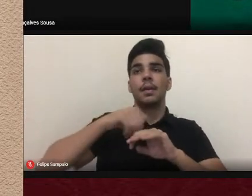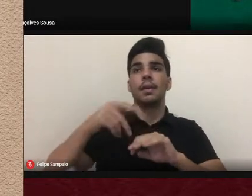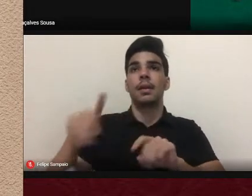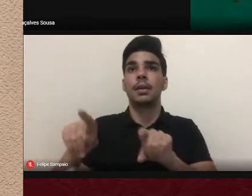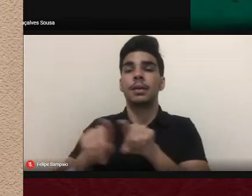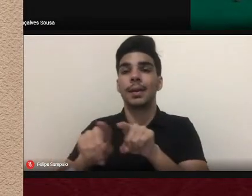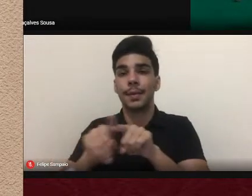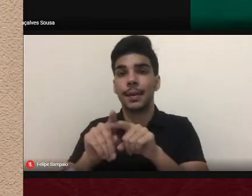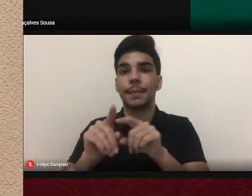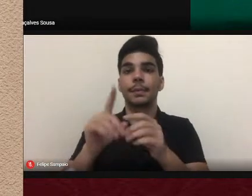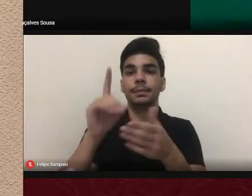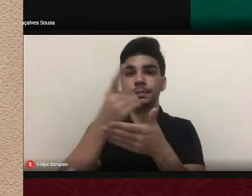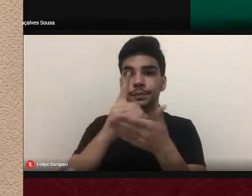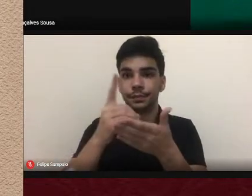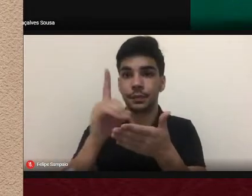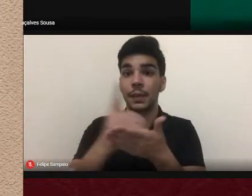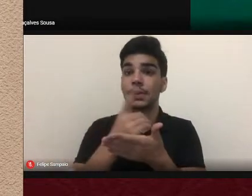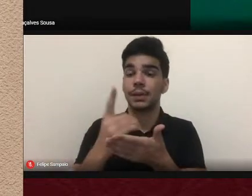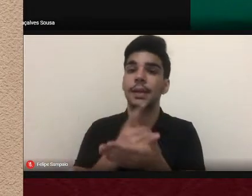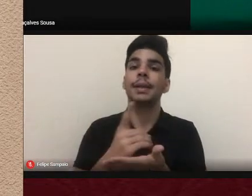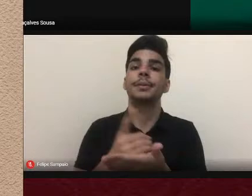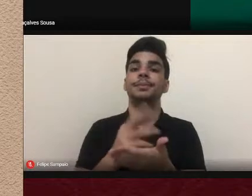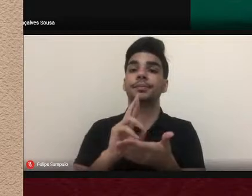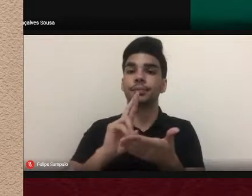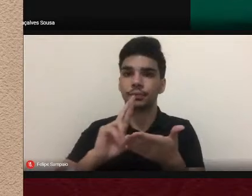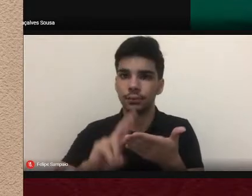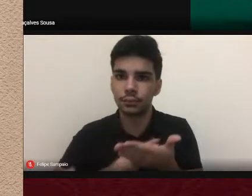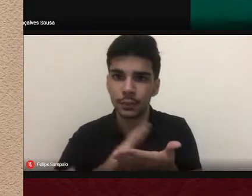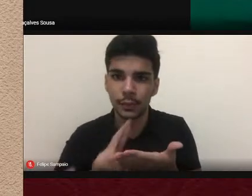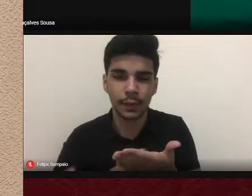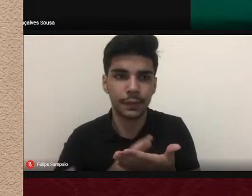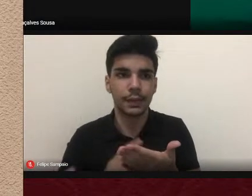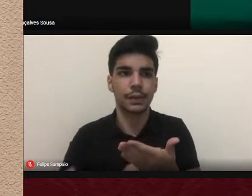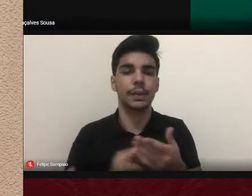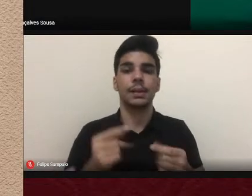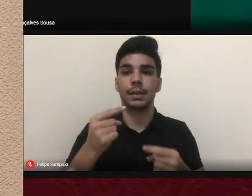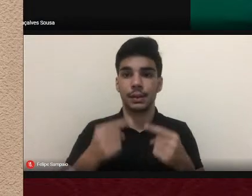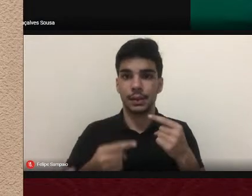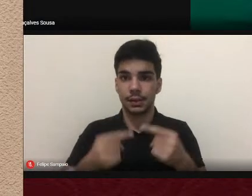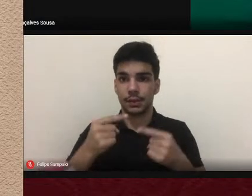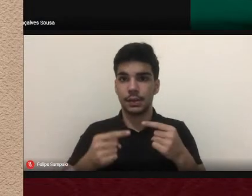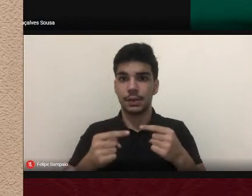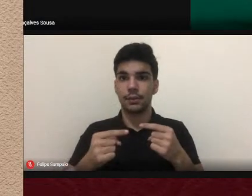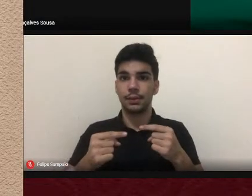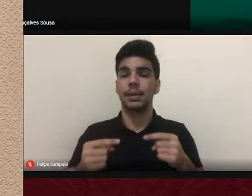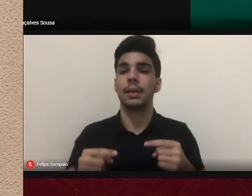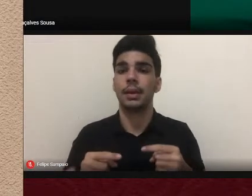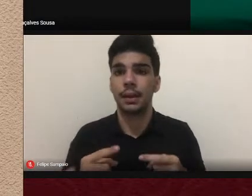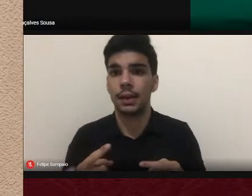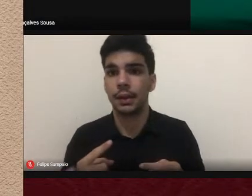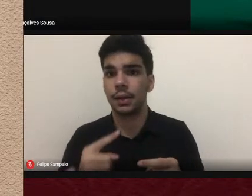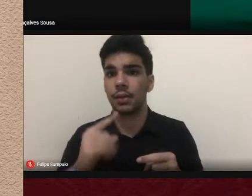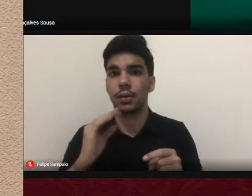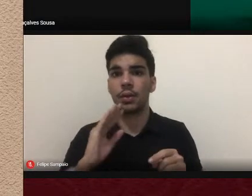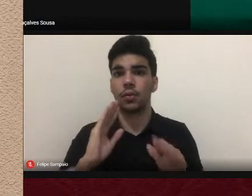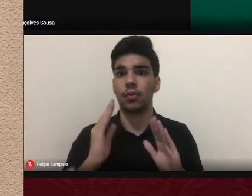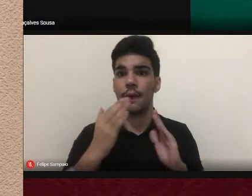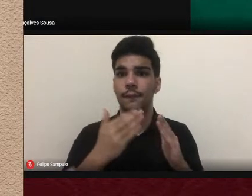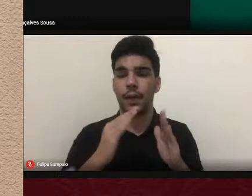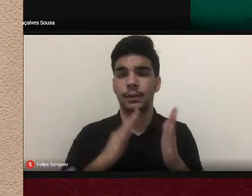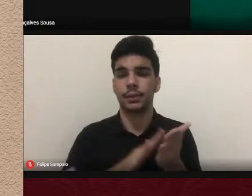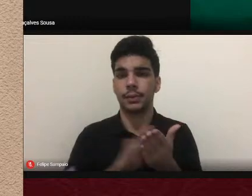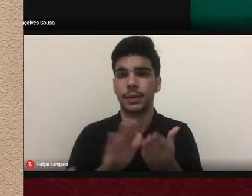didáticos como que é percebido essa discussão através dos impressos já o eixo temático dois